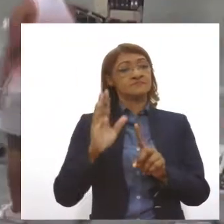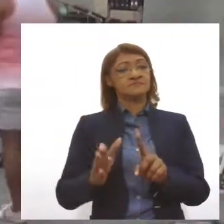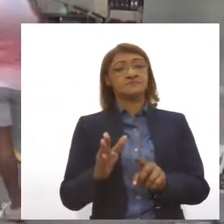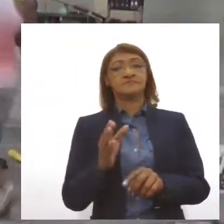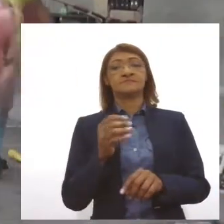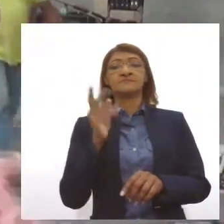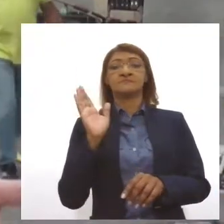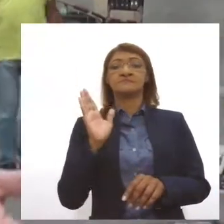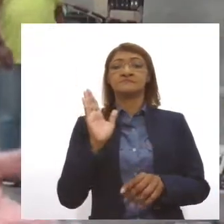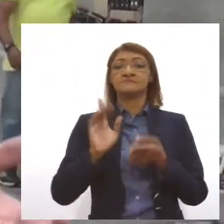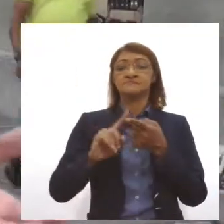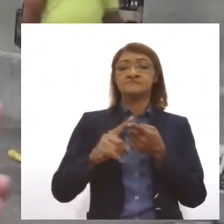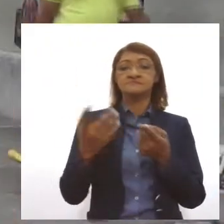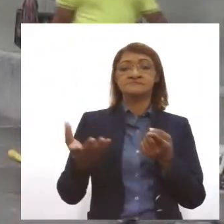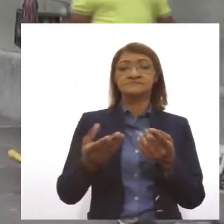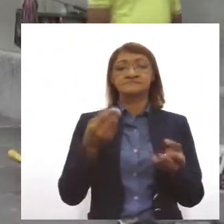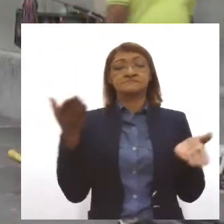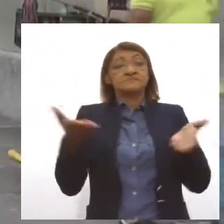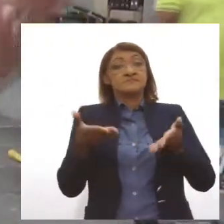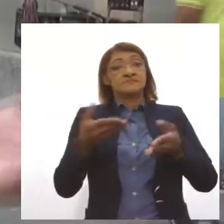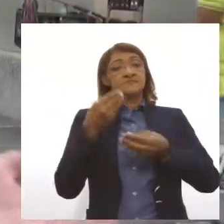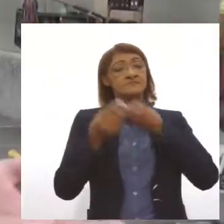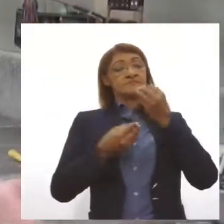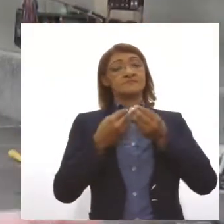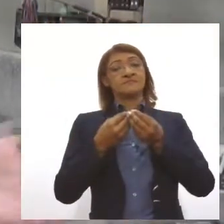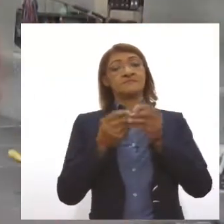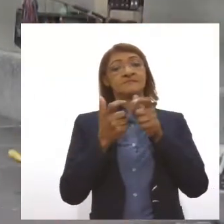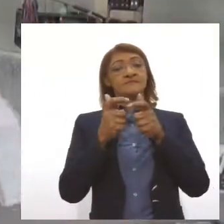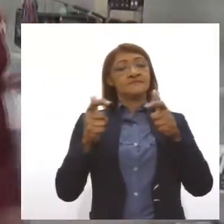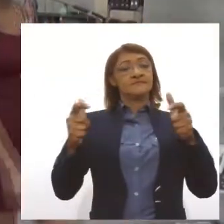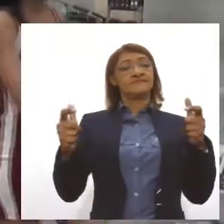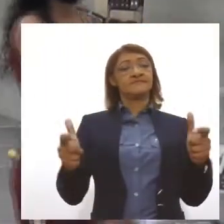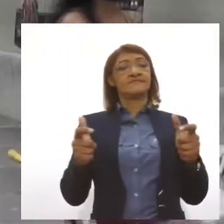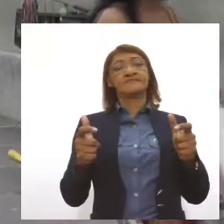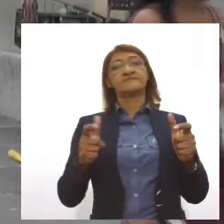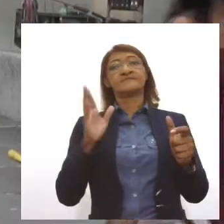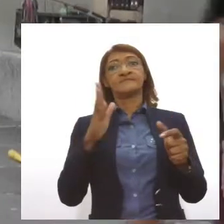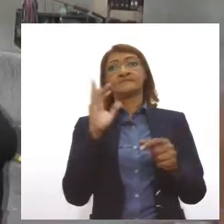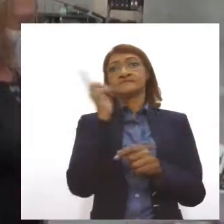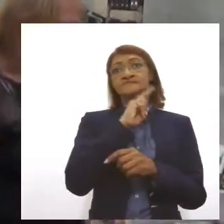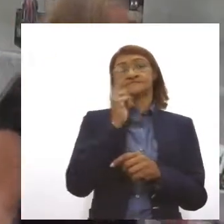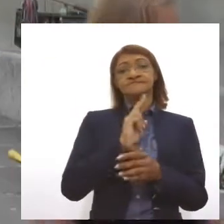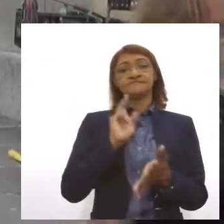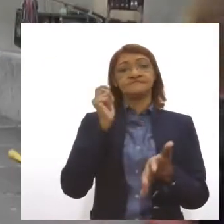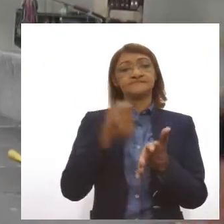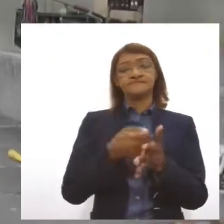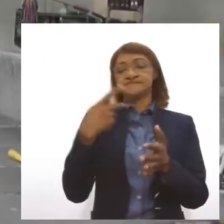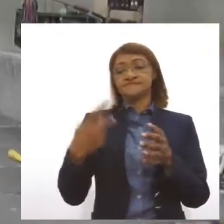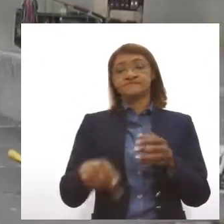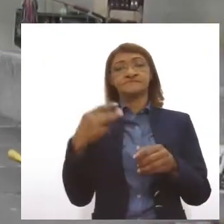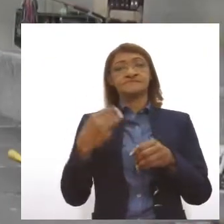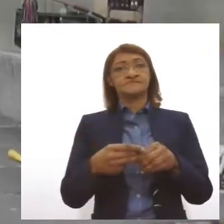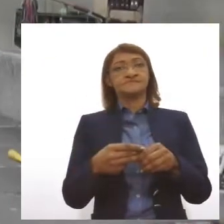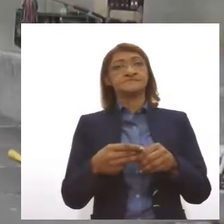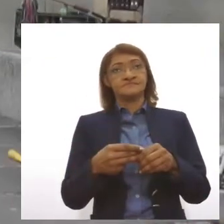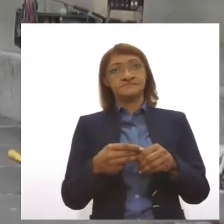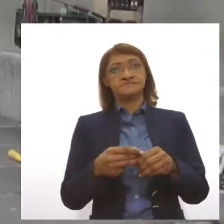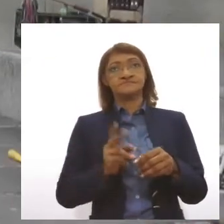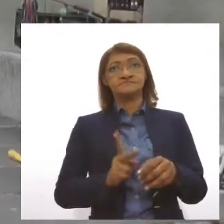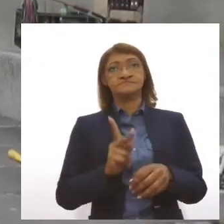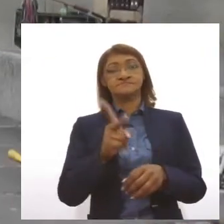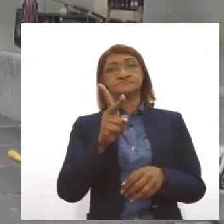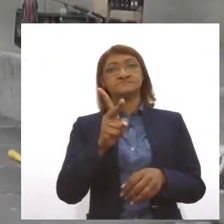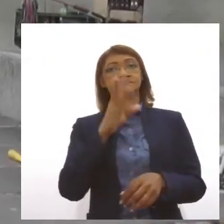essa possibilidade de crescimento, desde o auxílio emergencial até o pagamento do nosso município e o estado em dias. Então,